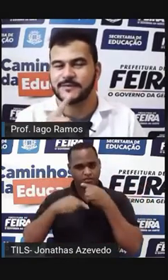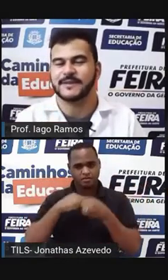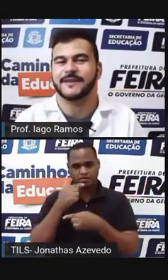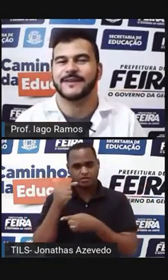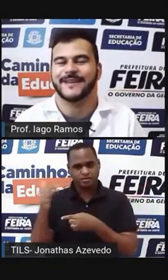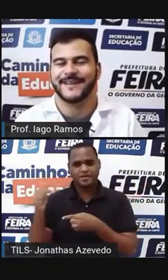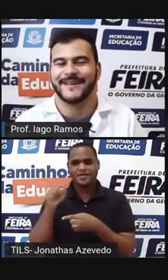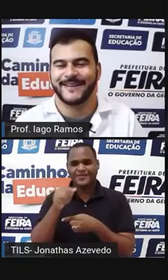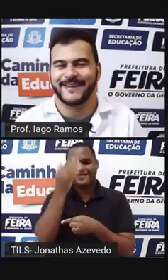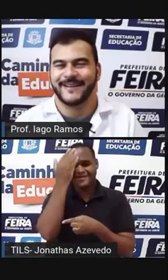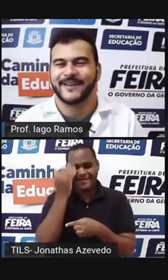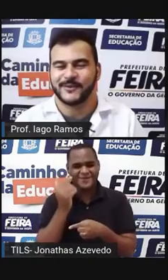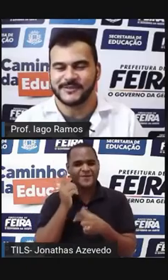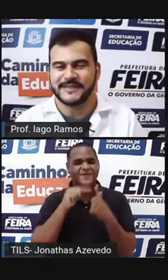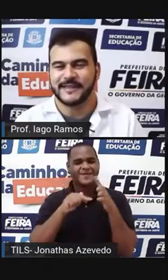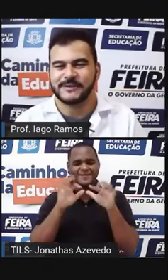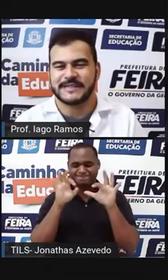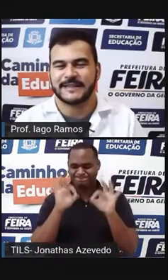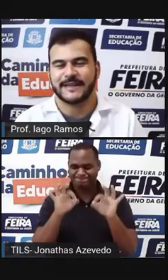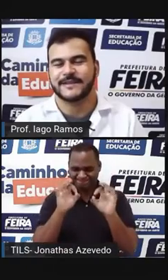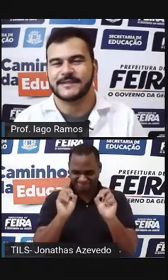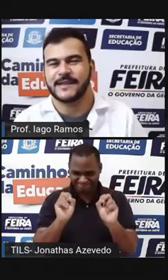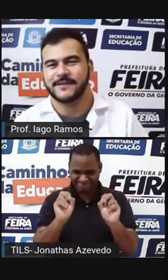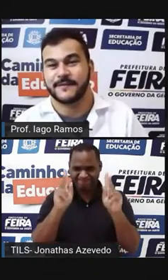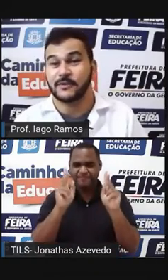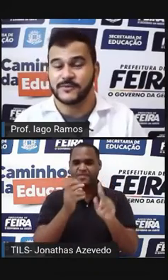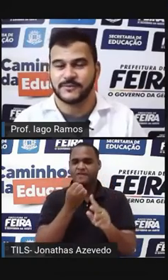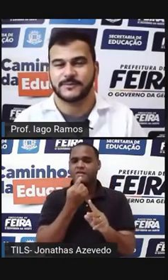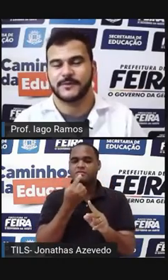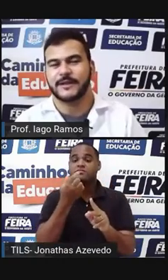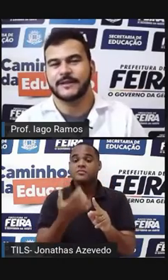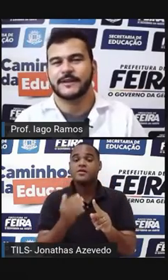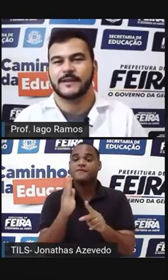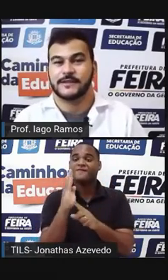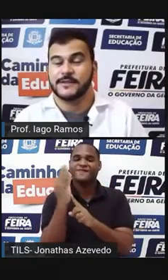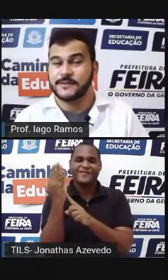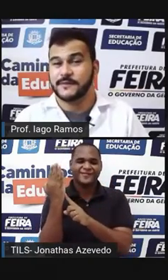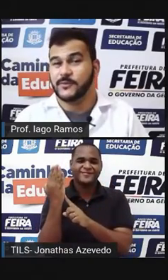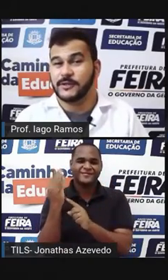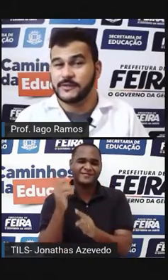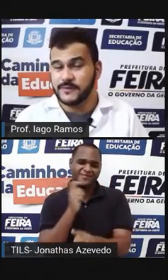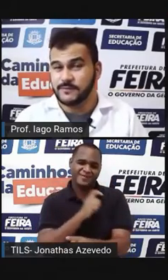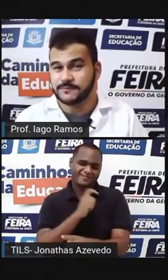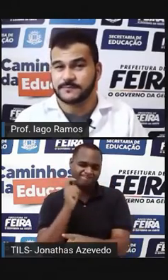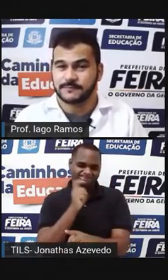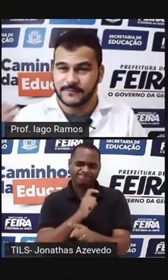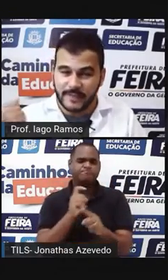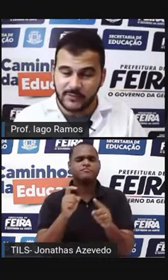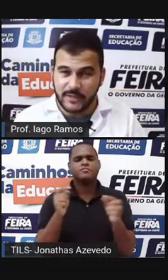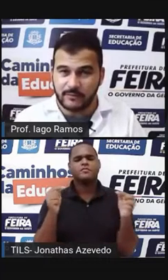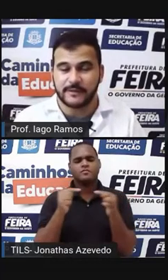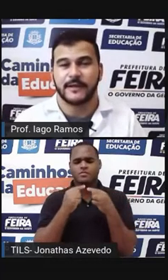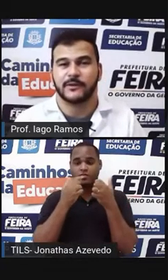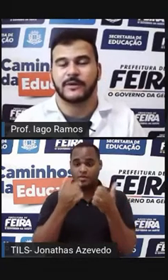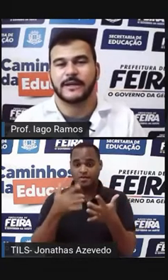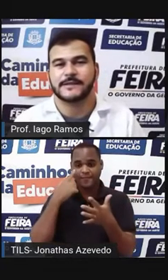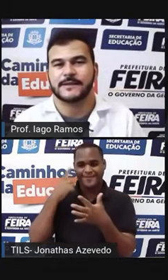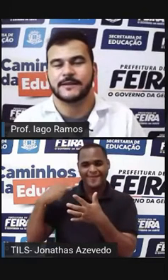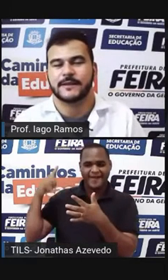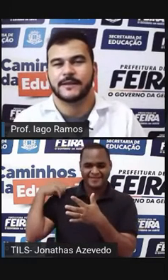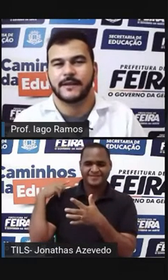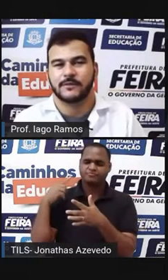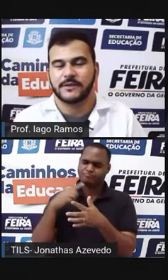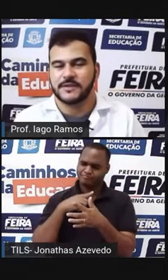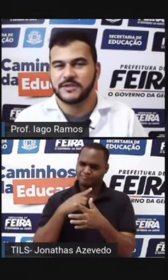de que você conseguiu acertar e dizer que é falso, não é? A gente viu isso em uma aula anterior a